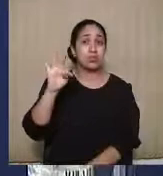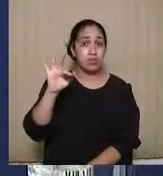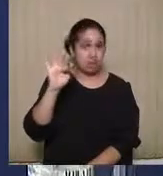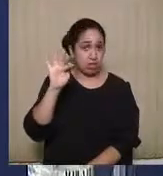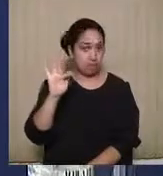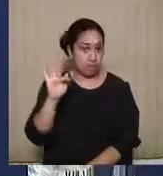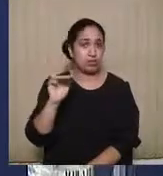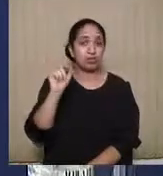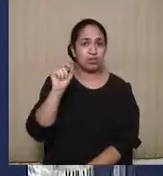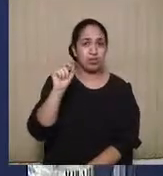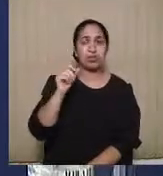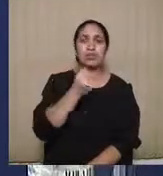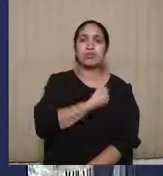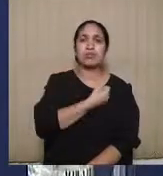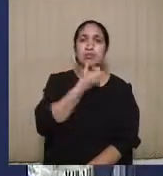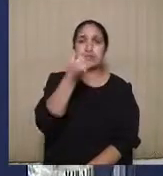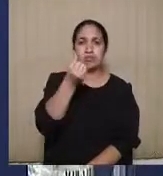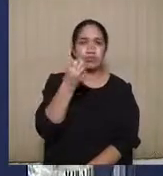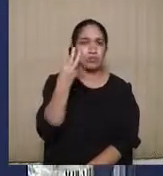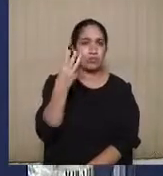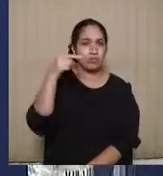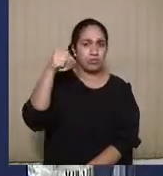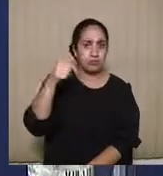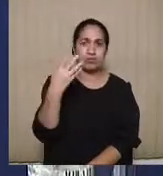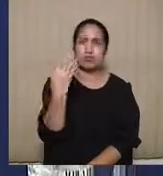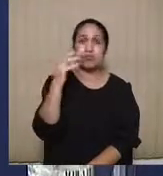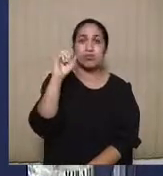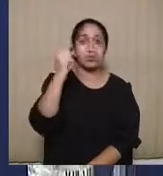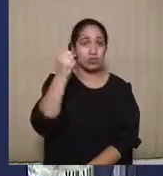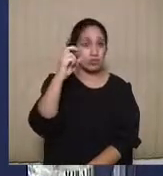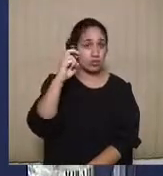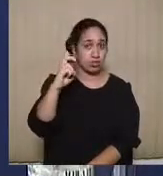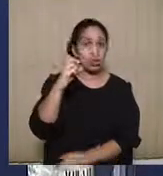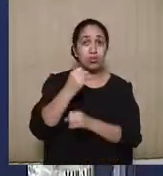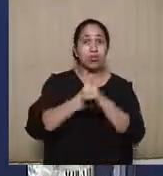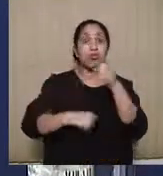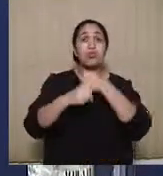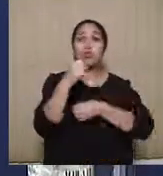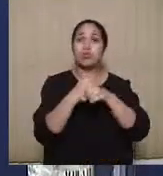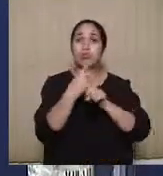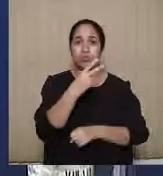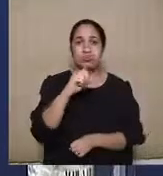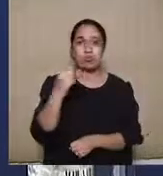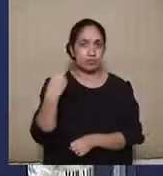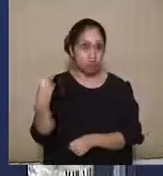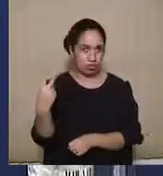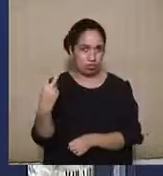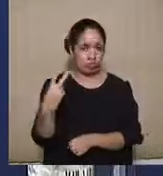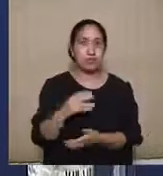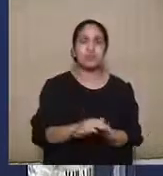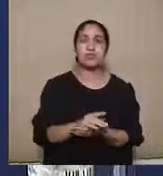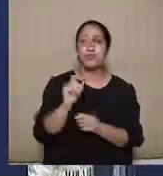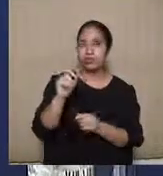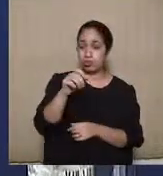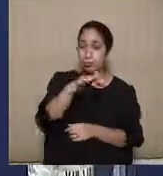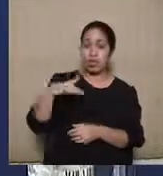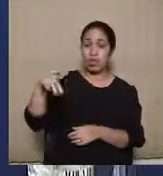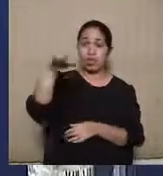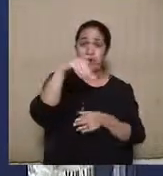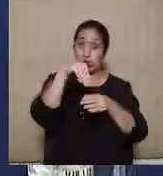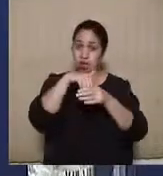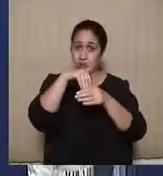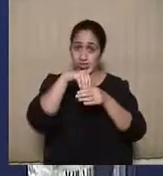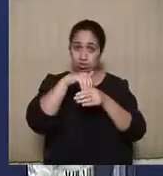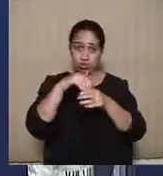Extraordinário 637-485, é um acórdão de 2012, que vai dizer o seguinte, no âmbito eleitoral, a